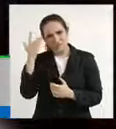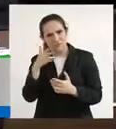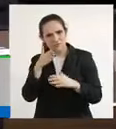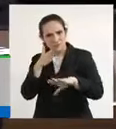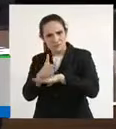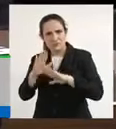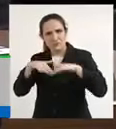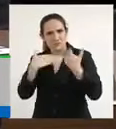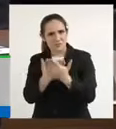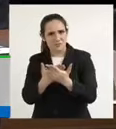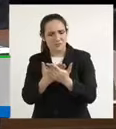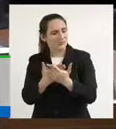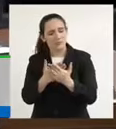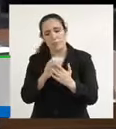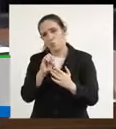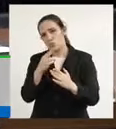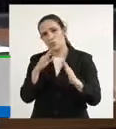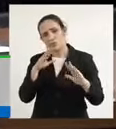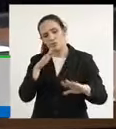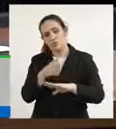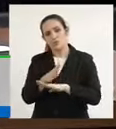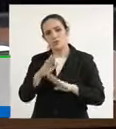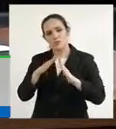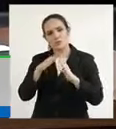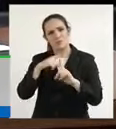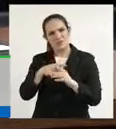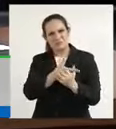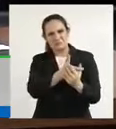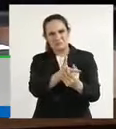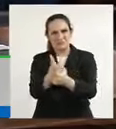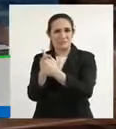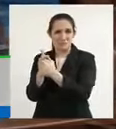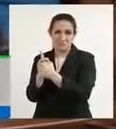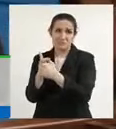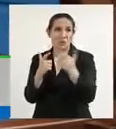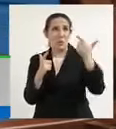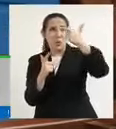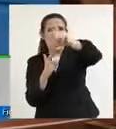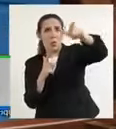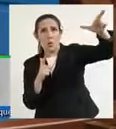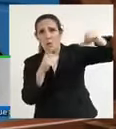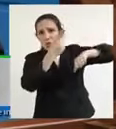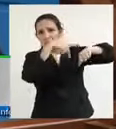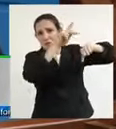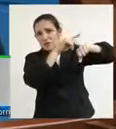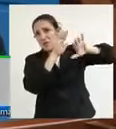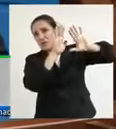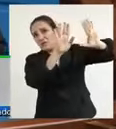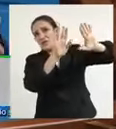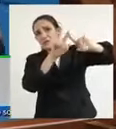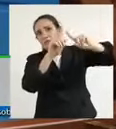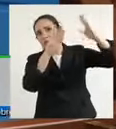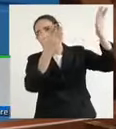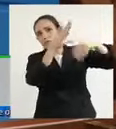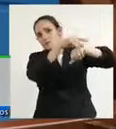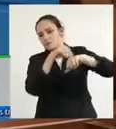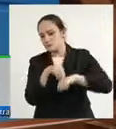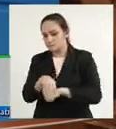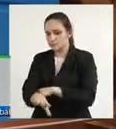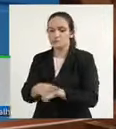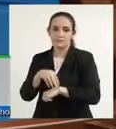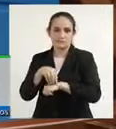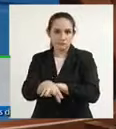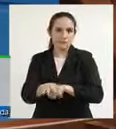atirar nas pessoas, fuzilar pessoas. Isso aconteceu nos Estados Unidos e em outros países, mas a mídia começou a dar divulgação aqui e